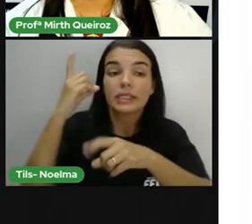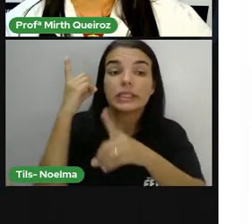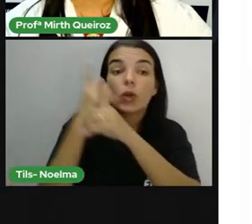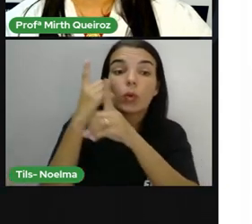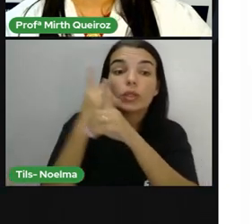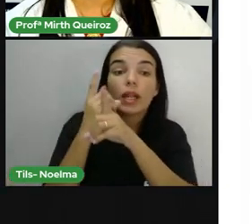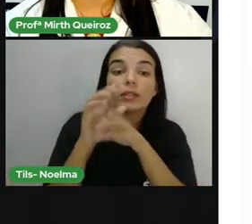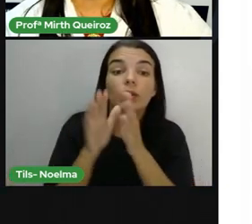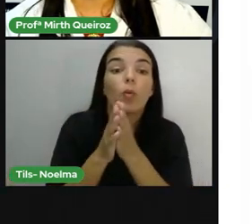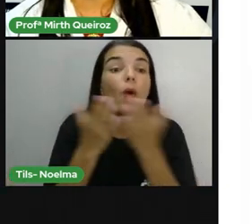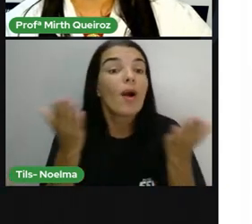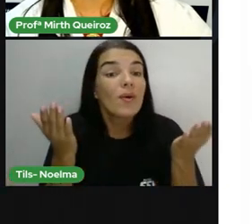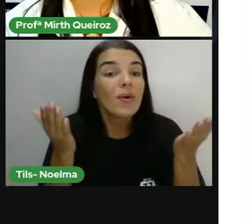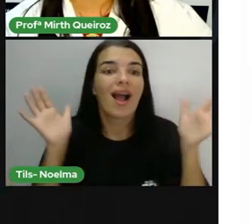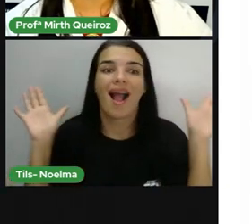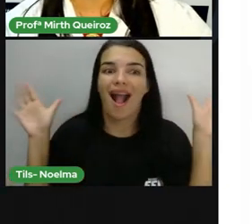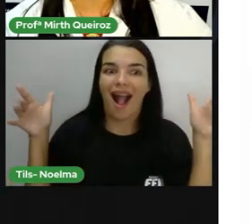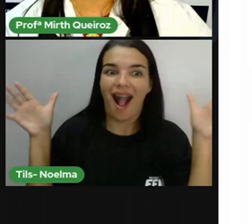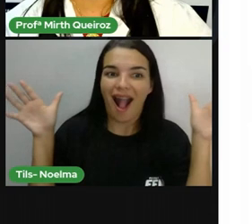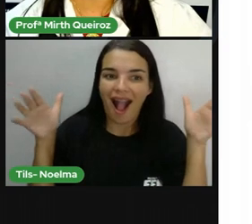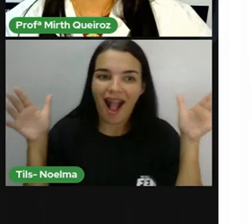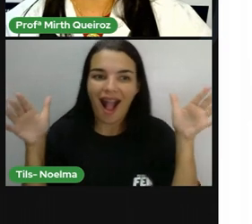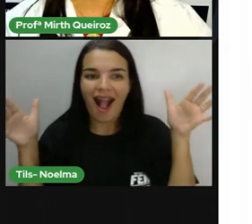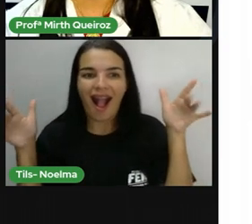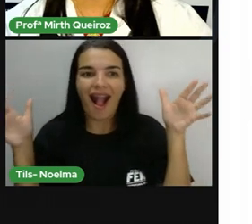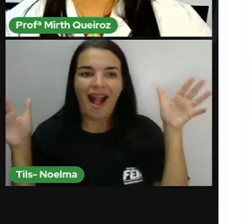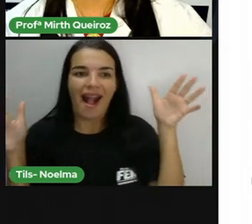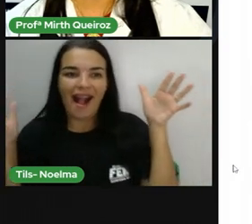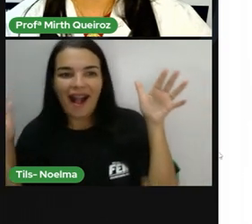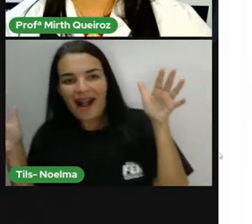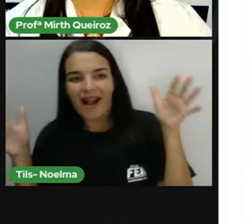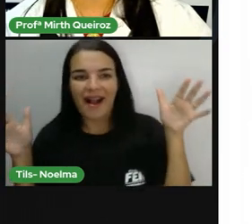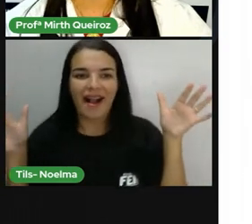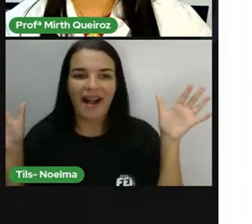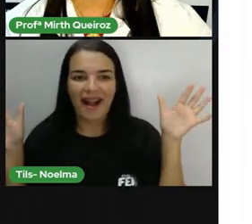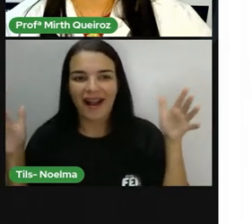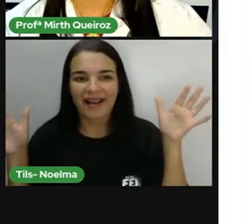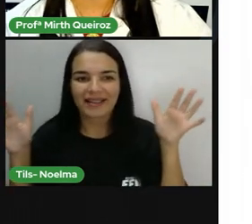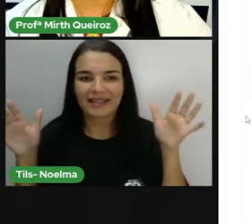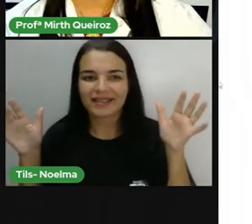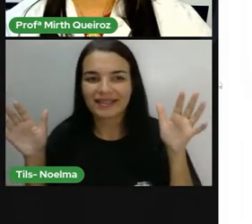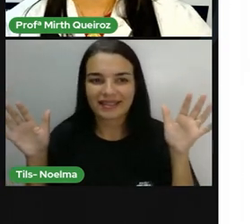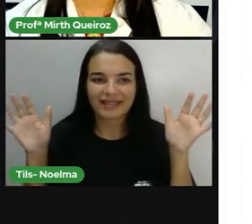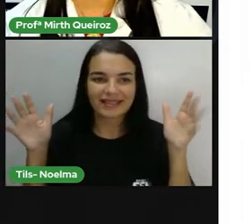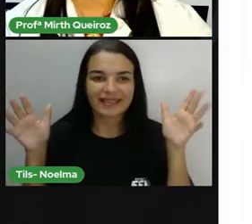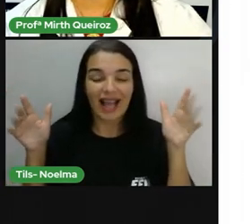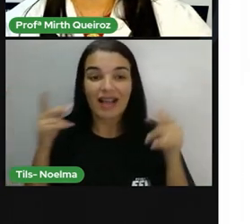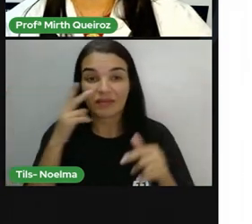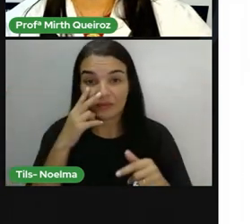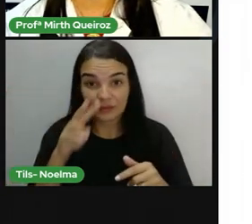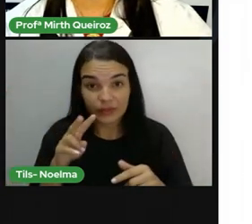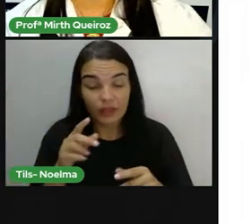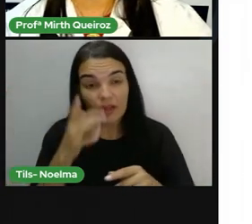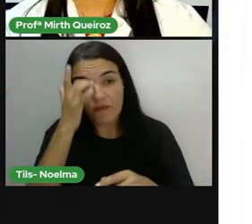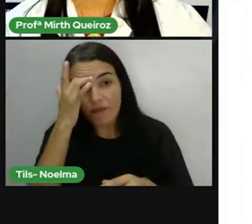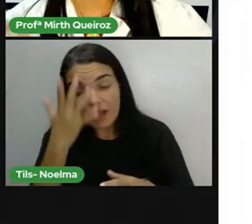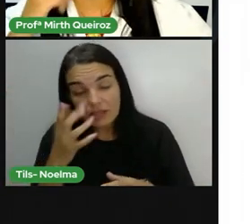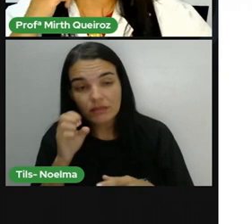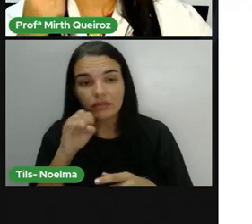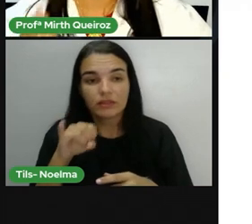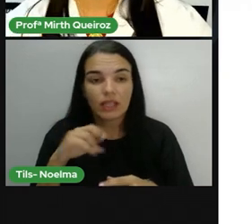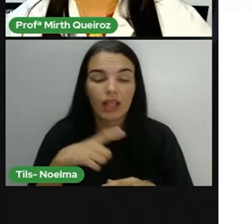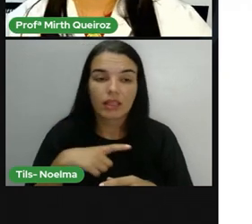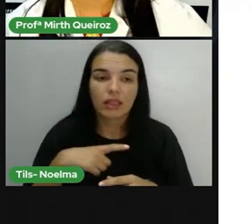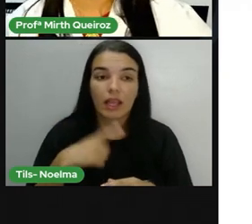Qual é? As aves, viu como é que fica mais fácil a gente analisar uma pesquisa a partir do gráfico?